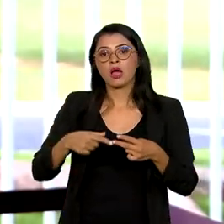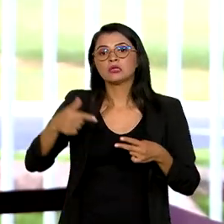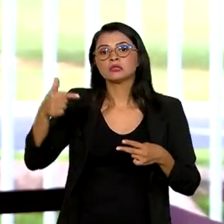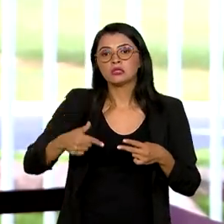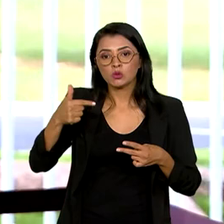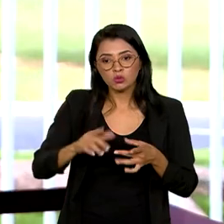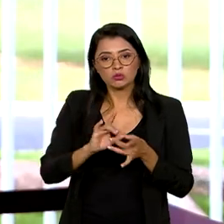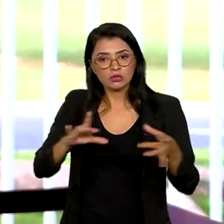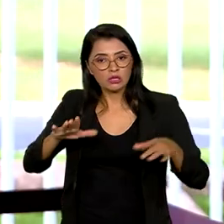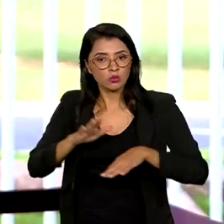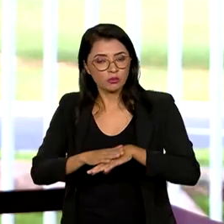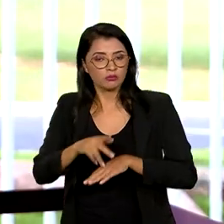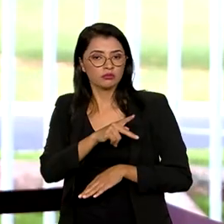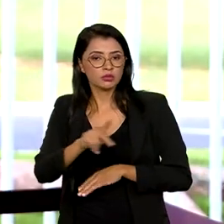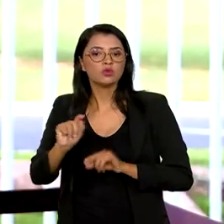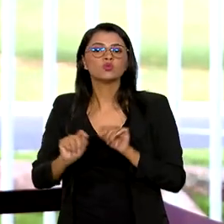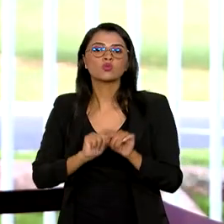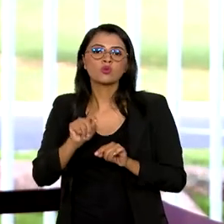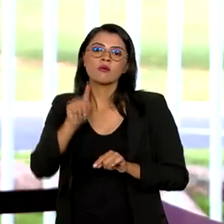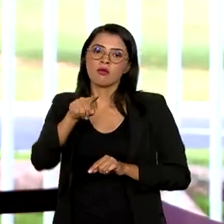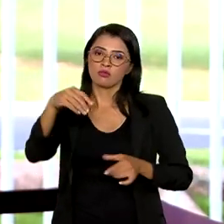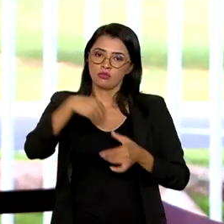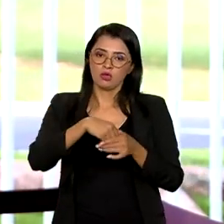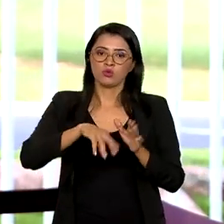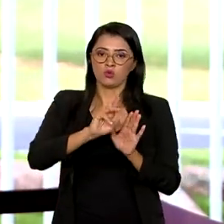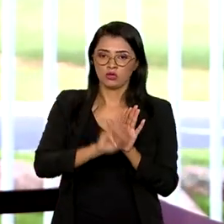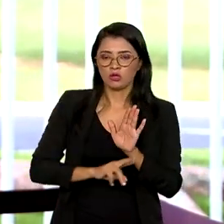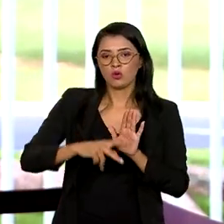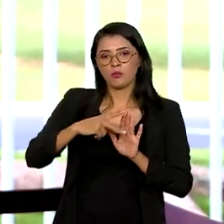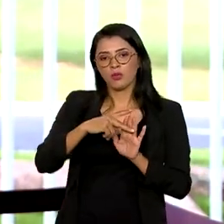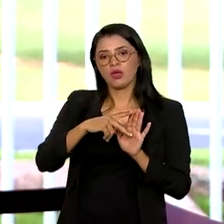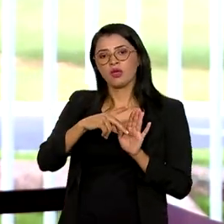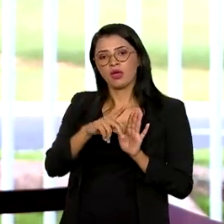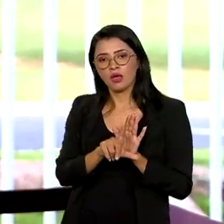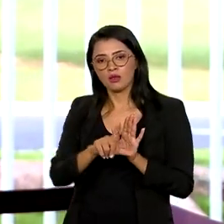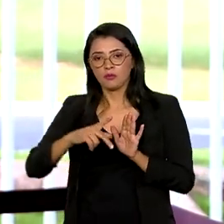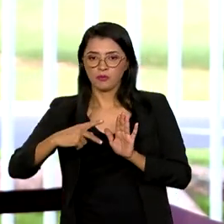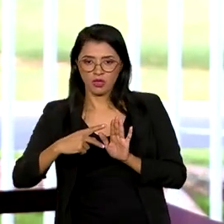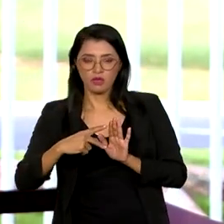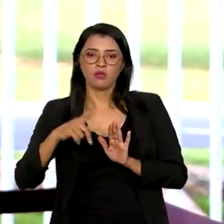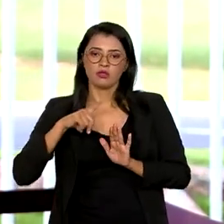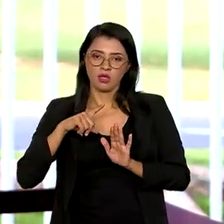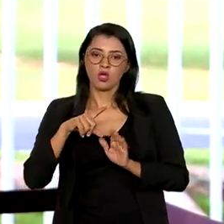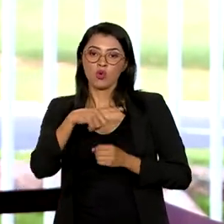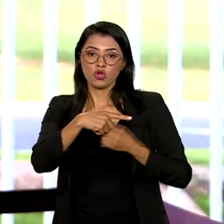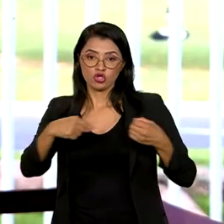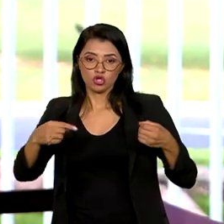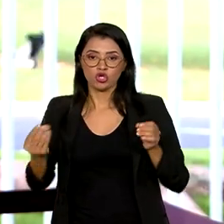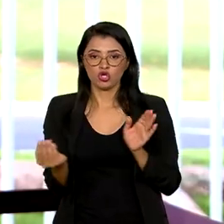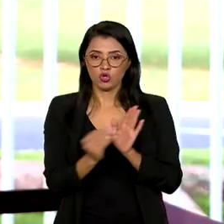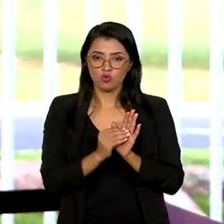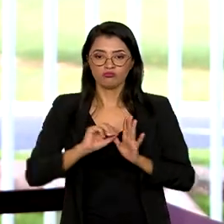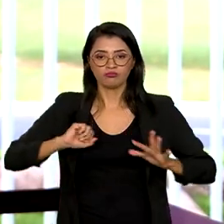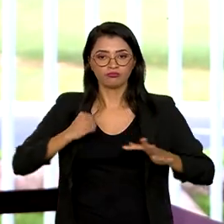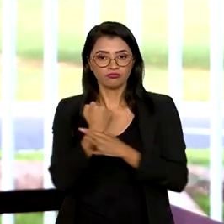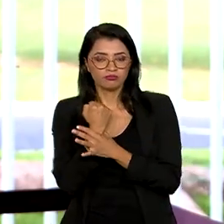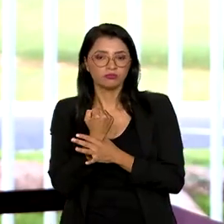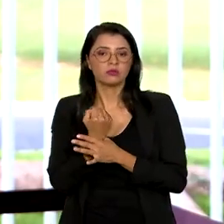autorizada pelo presidente é que nesse relatório do PLP entra um artigo que garanta a